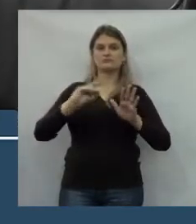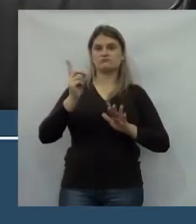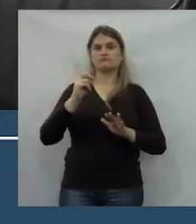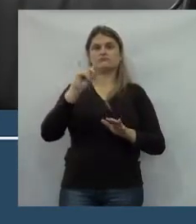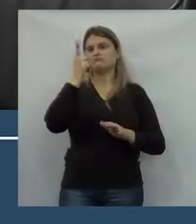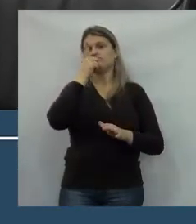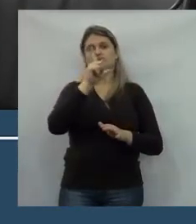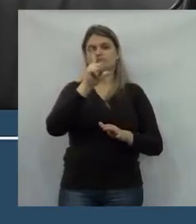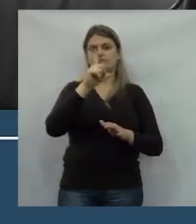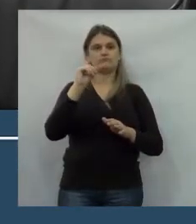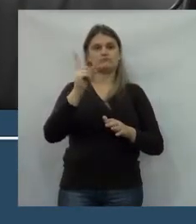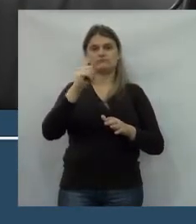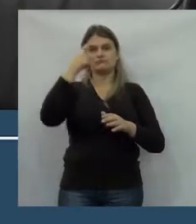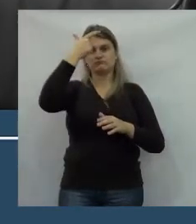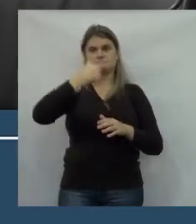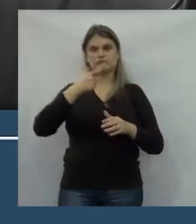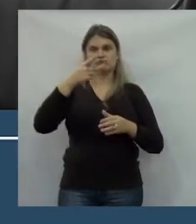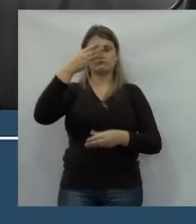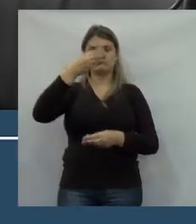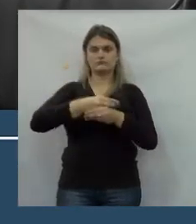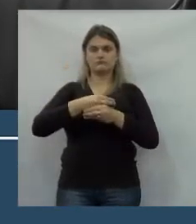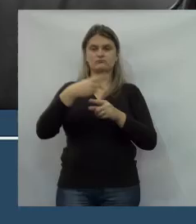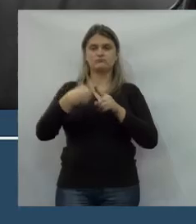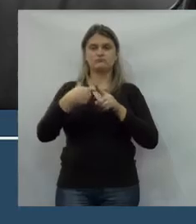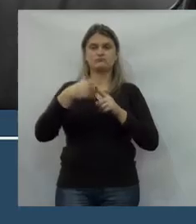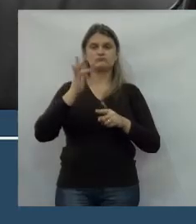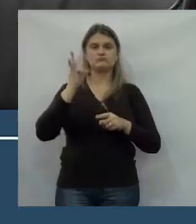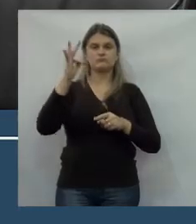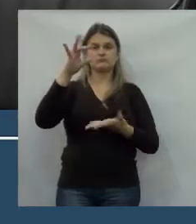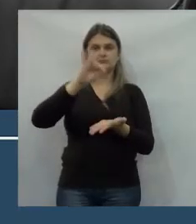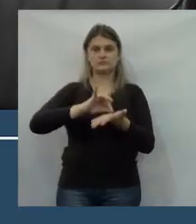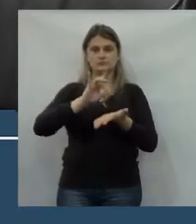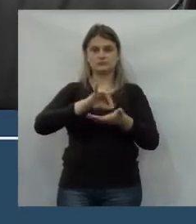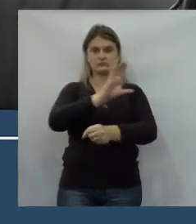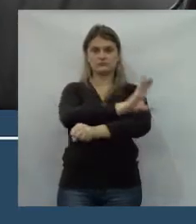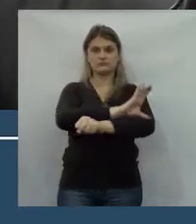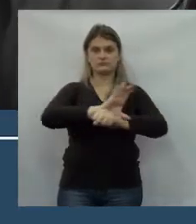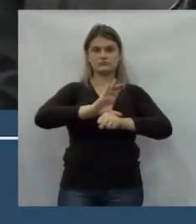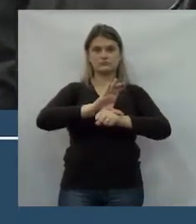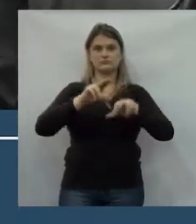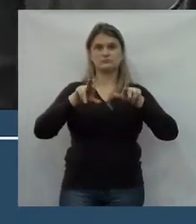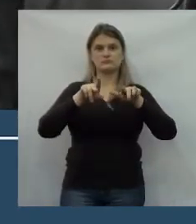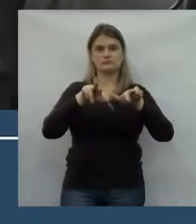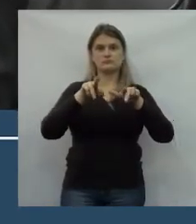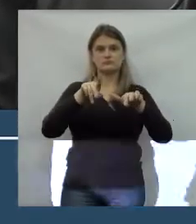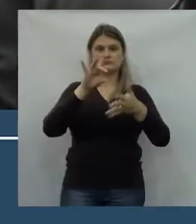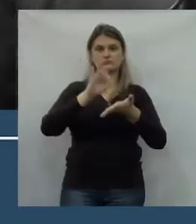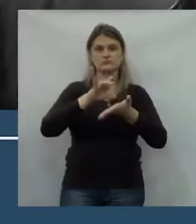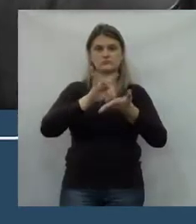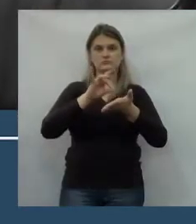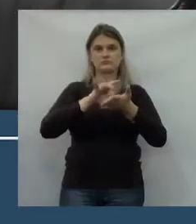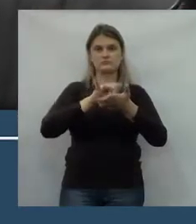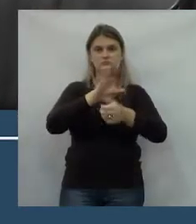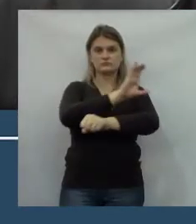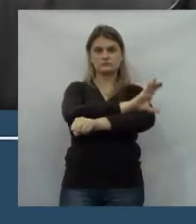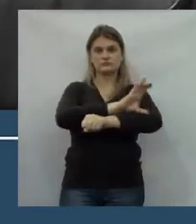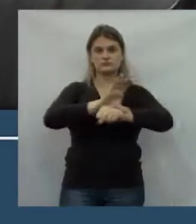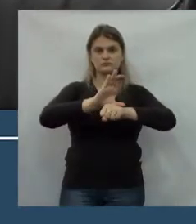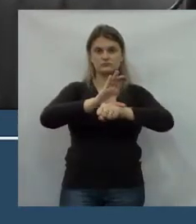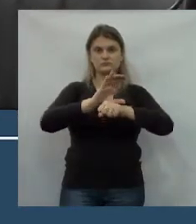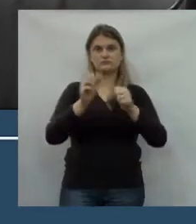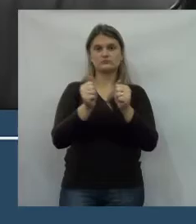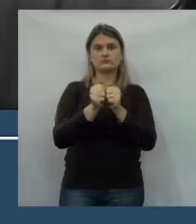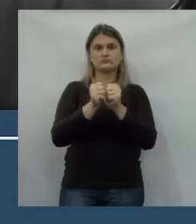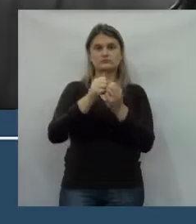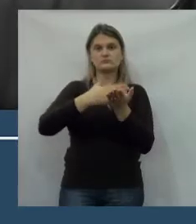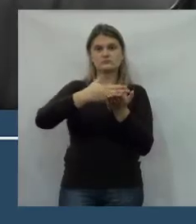não se comportassem aqui faculdades, na época, com os mesmos cursos